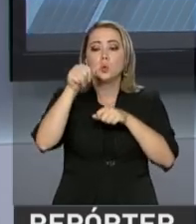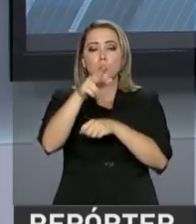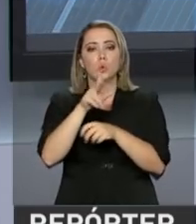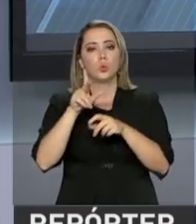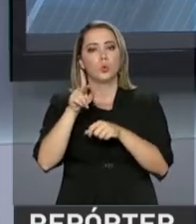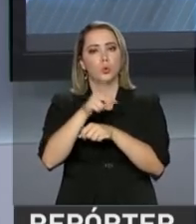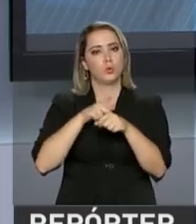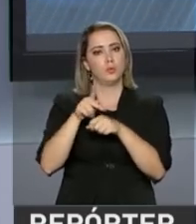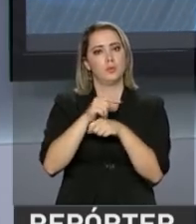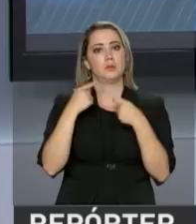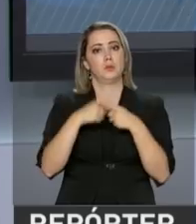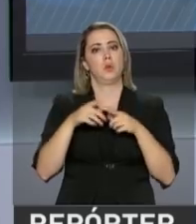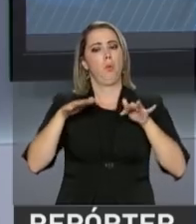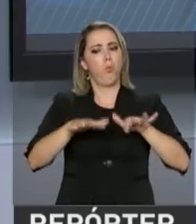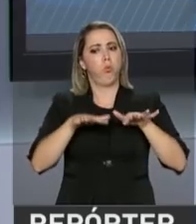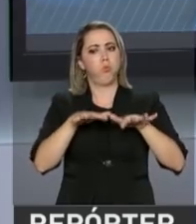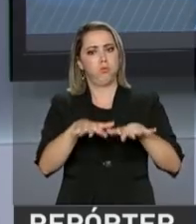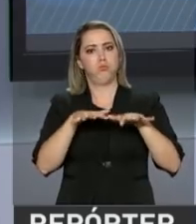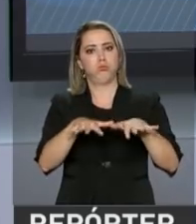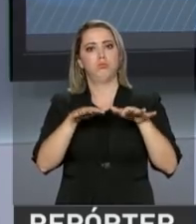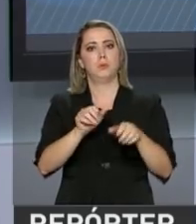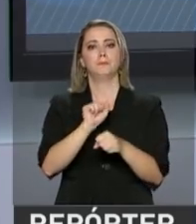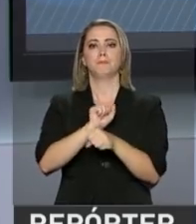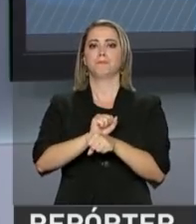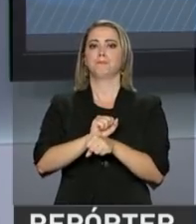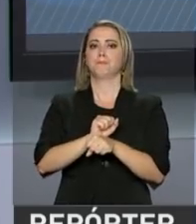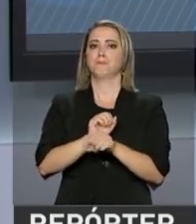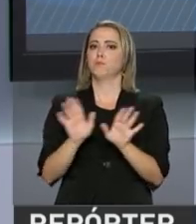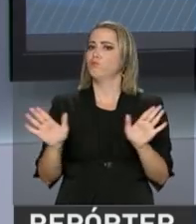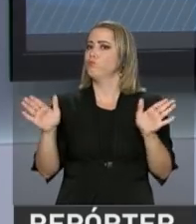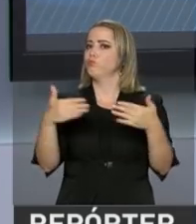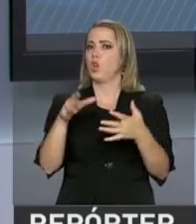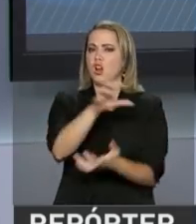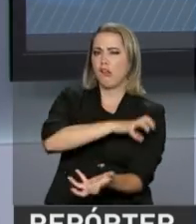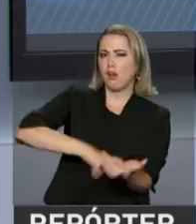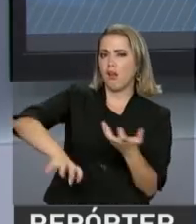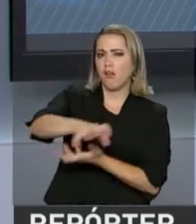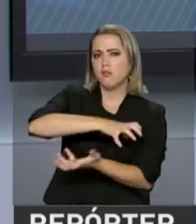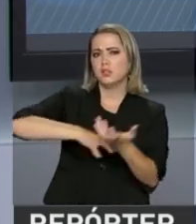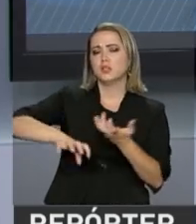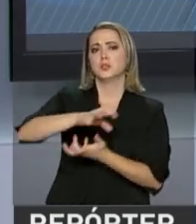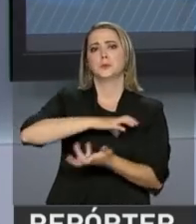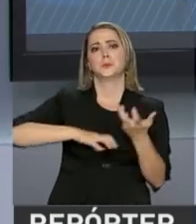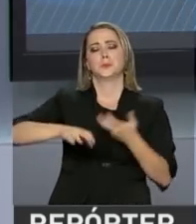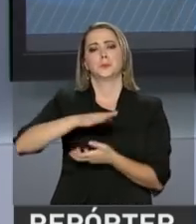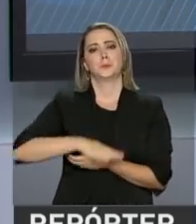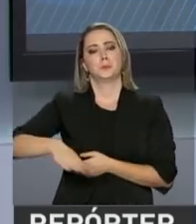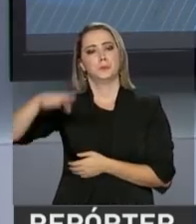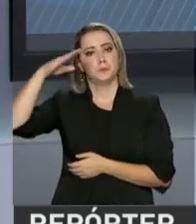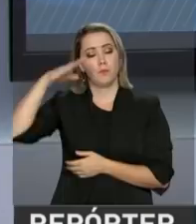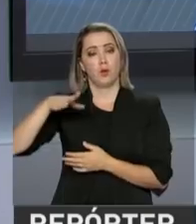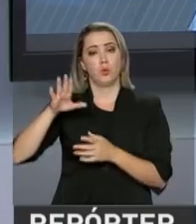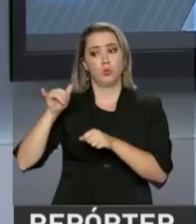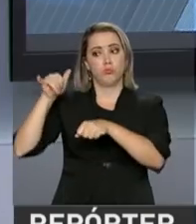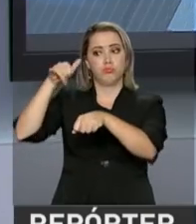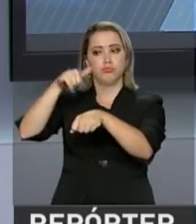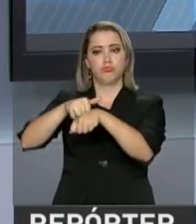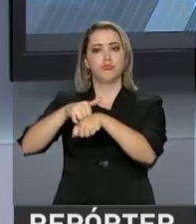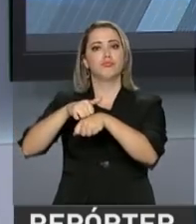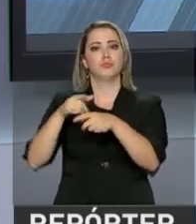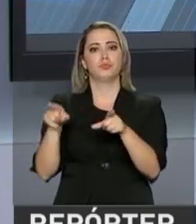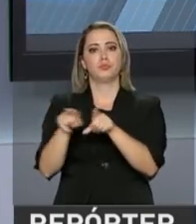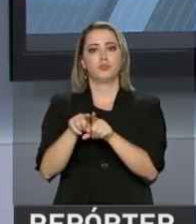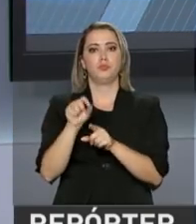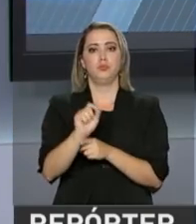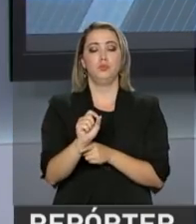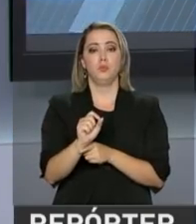a possibilidade de manifestações e paralisações nos aeroportos por causa do indicativo de greve de aeronautas e aeroviários.